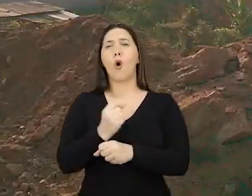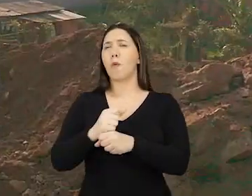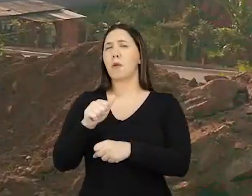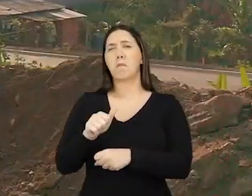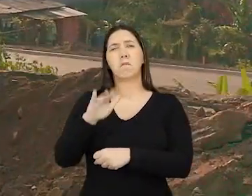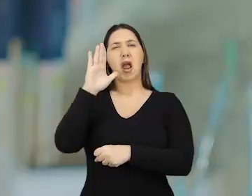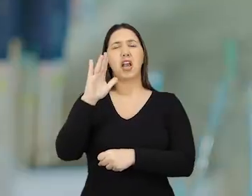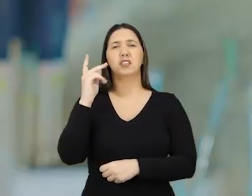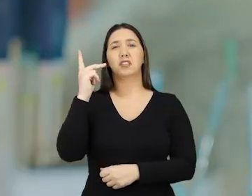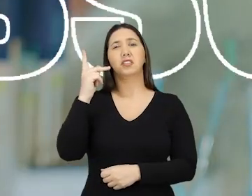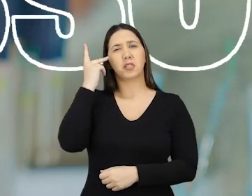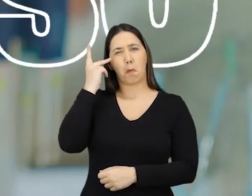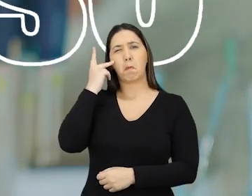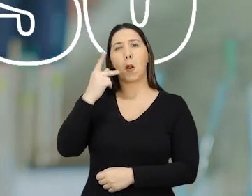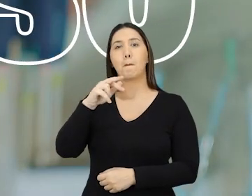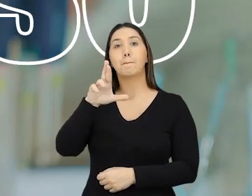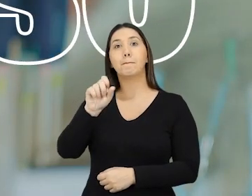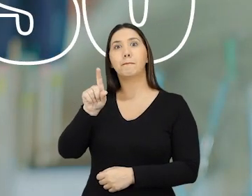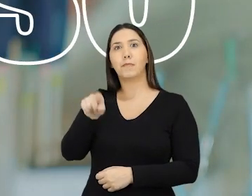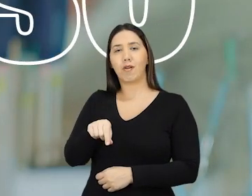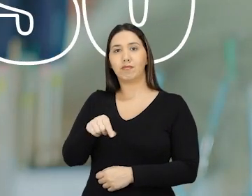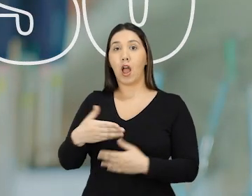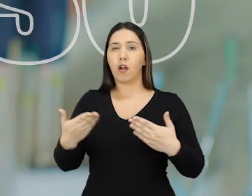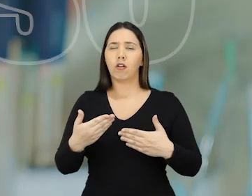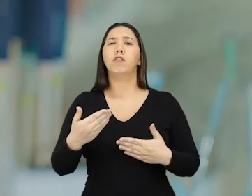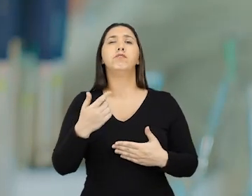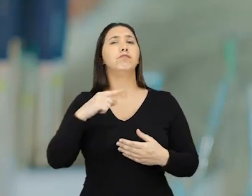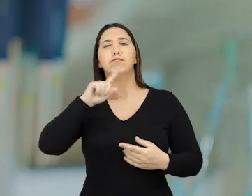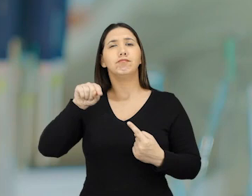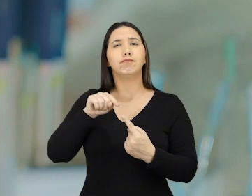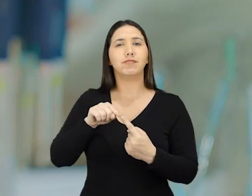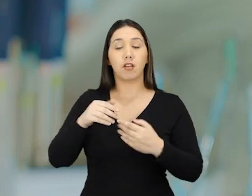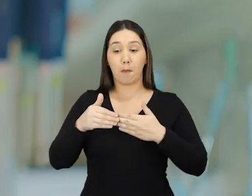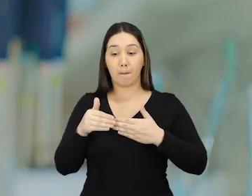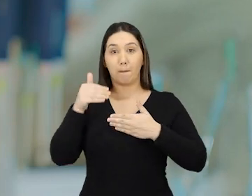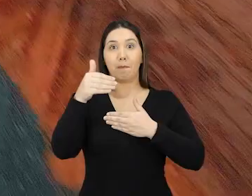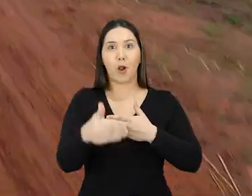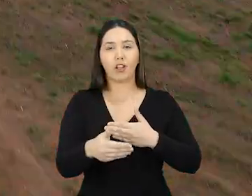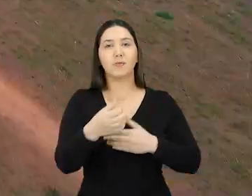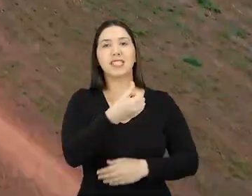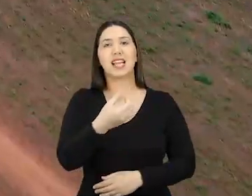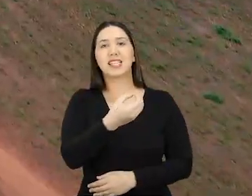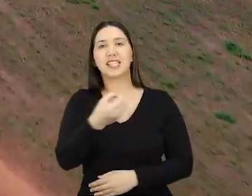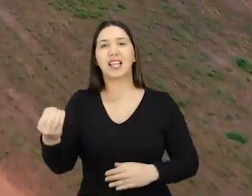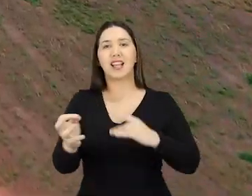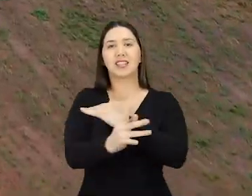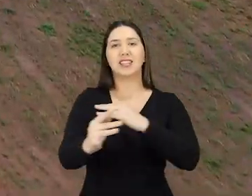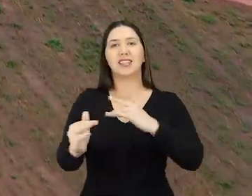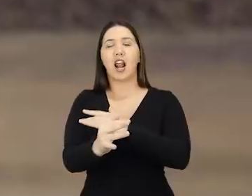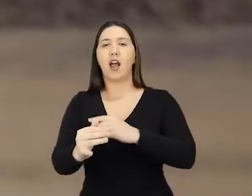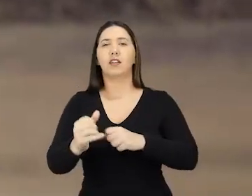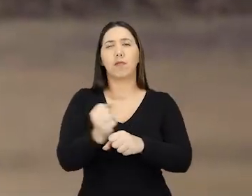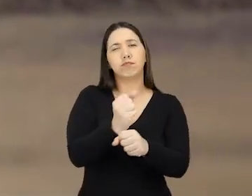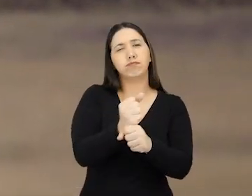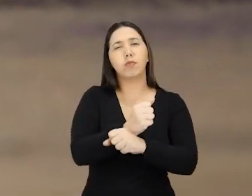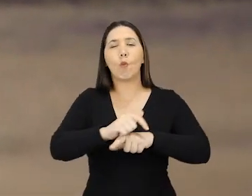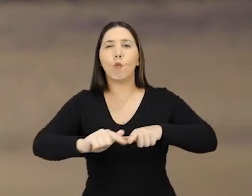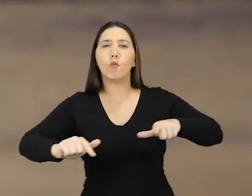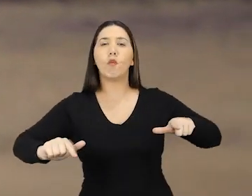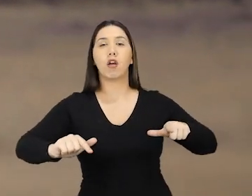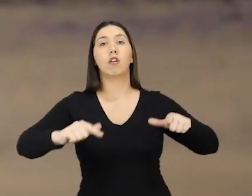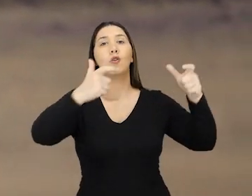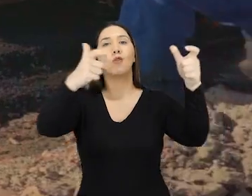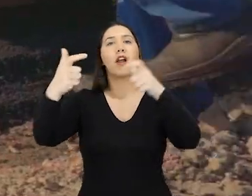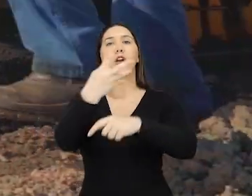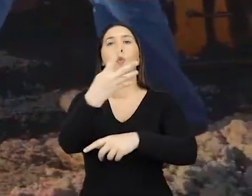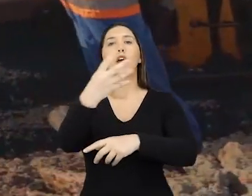andamento no Pro São Paulo. E o meu compromisso, na fase 2, é fazer mais 600 estradas em 400 cidades. Além disso, vou